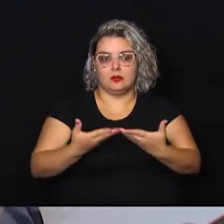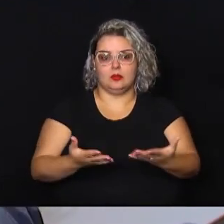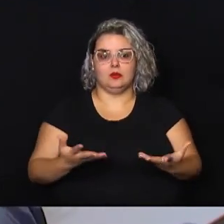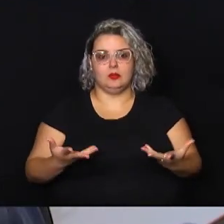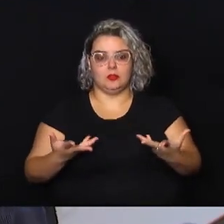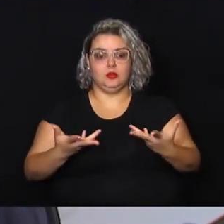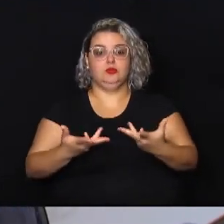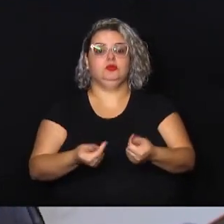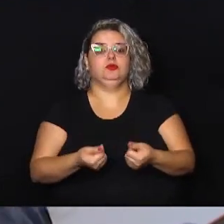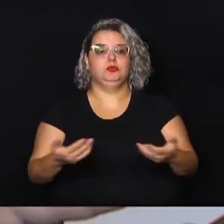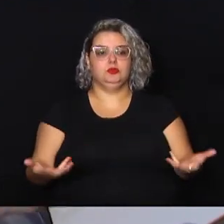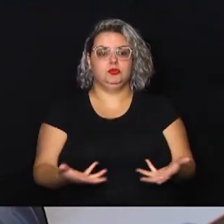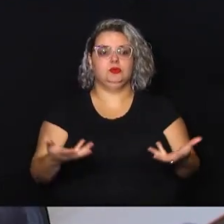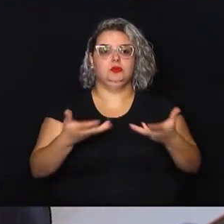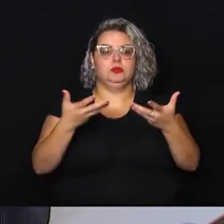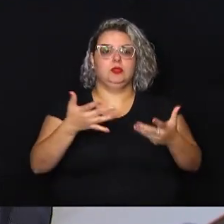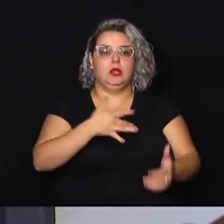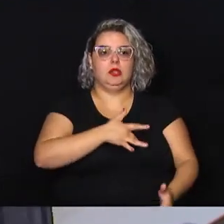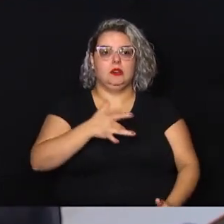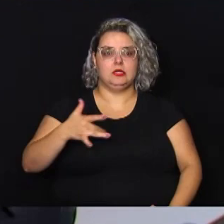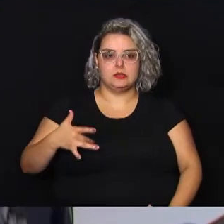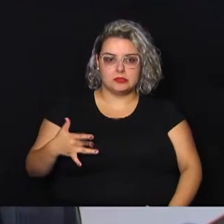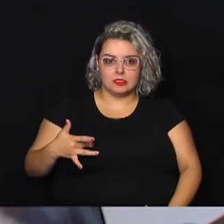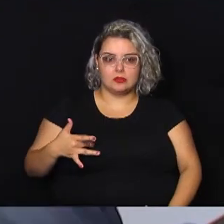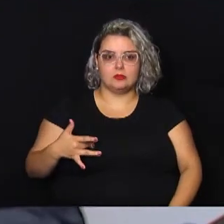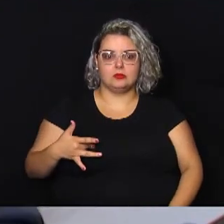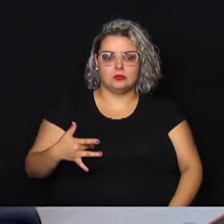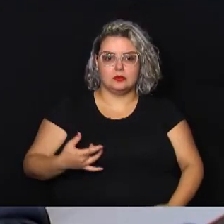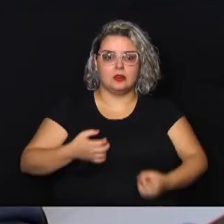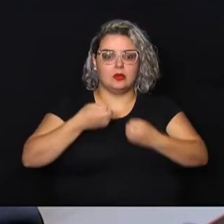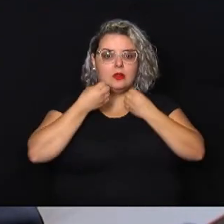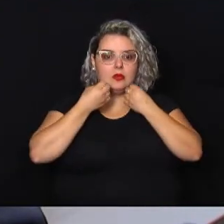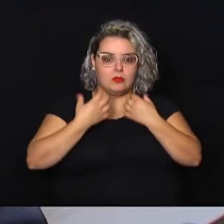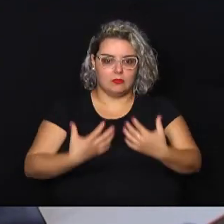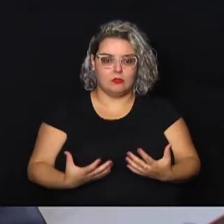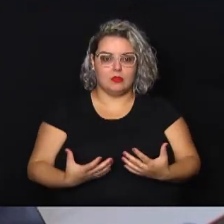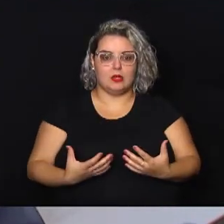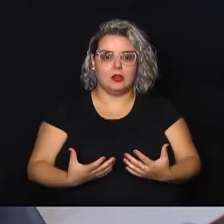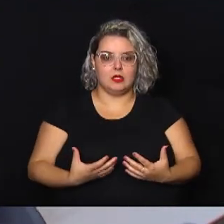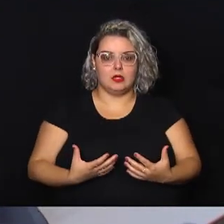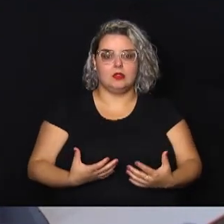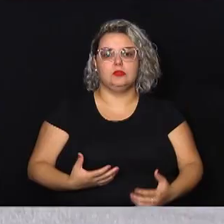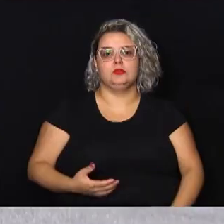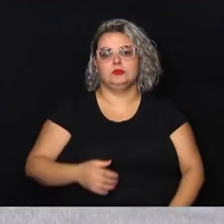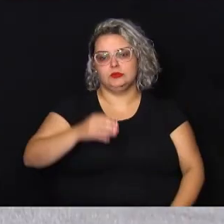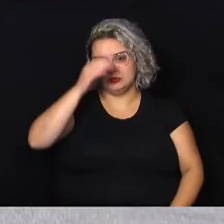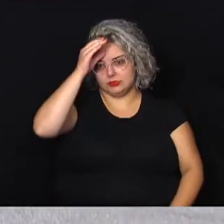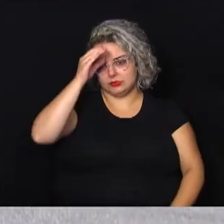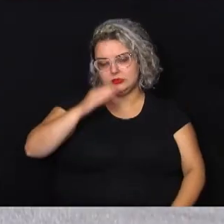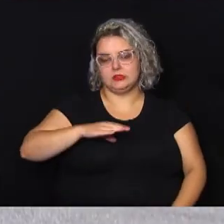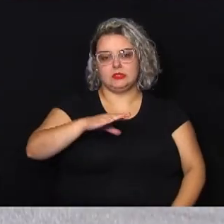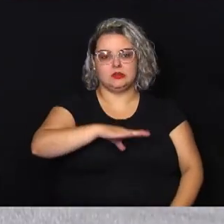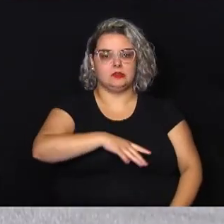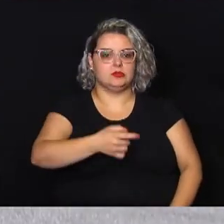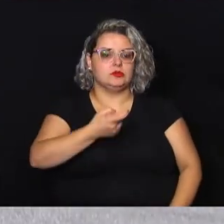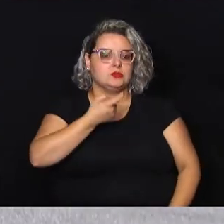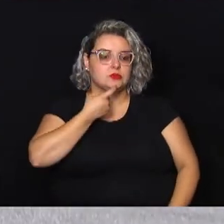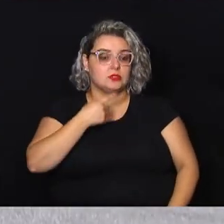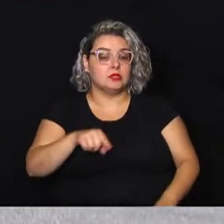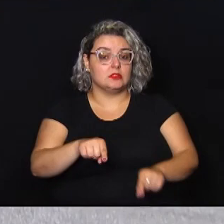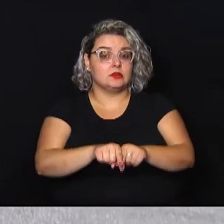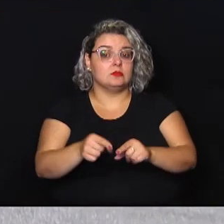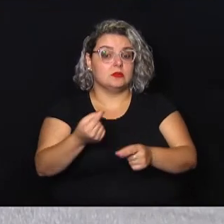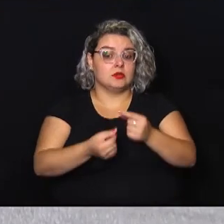com ênfase à saúde, ao bem-estar dos munícipes de Campinas. Também foi destinada uma